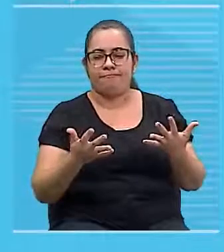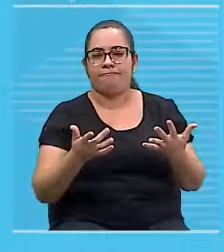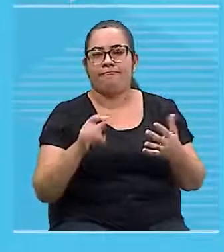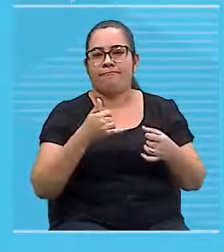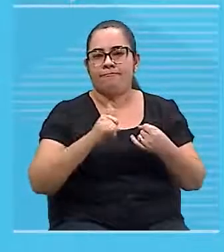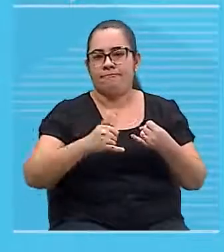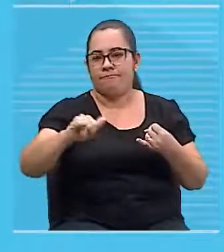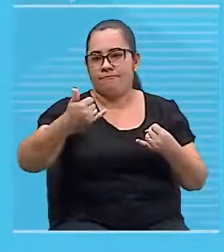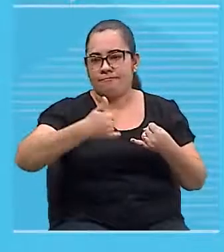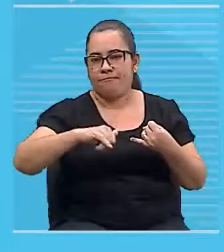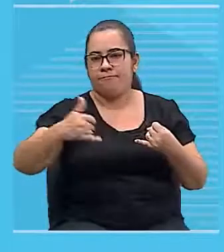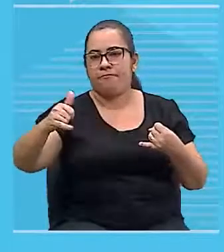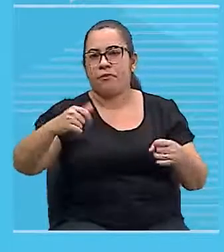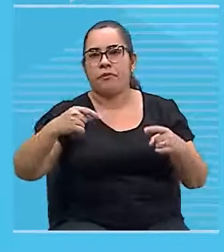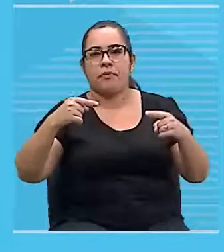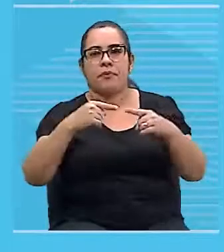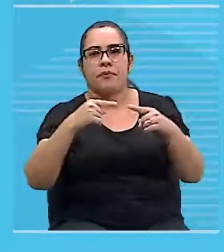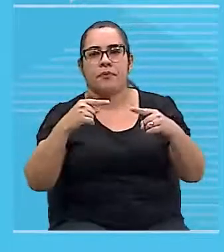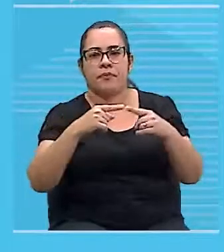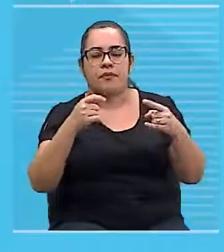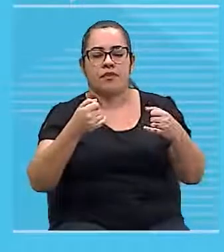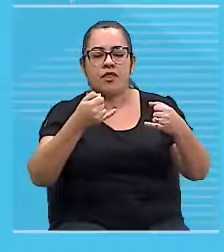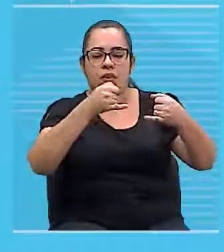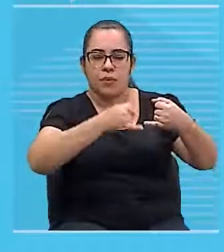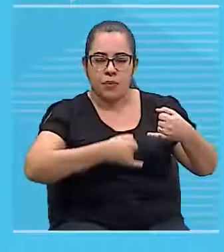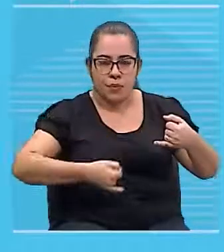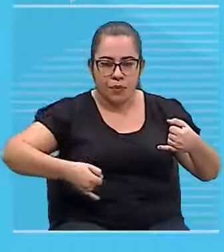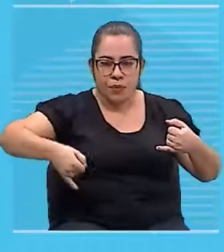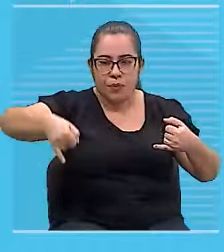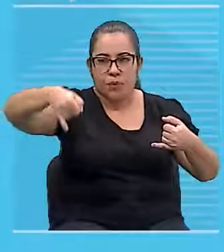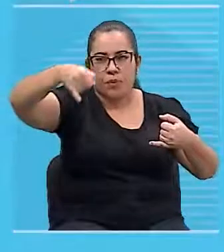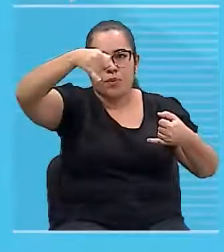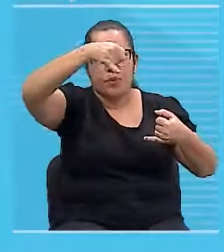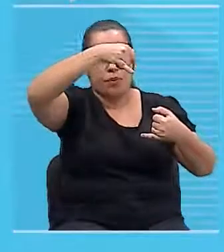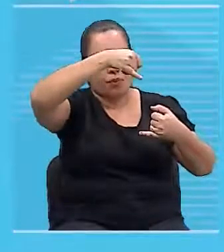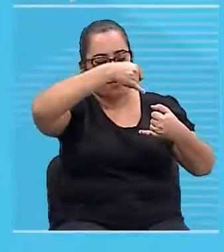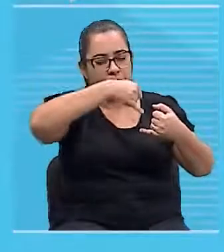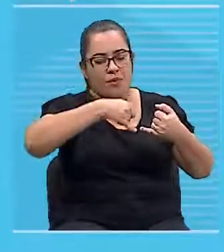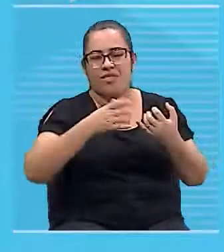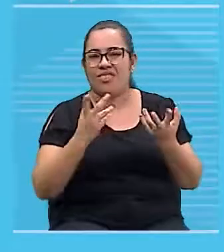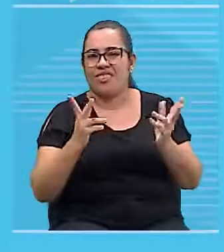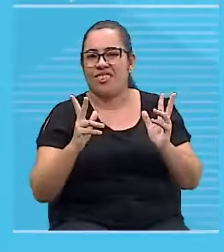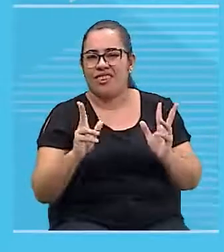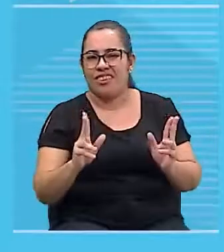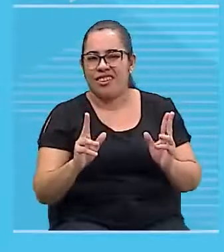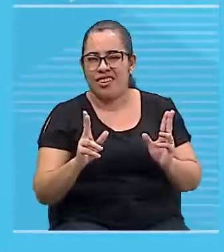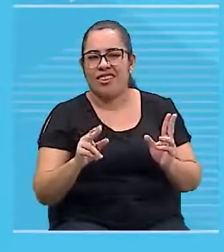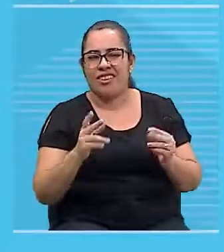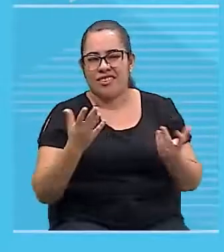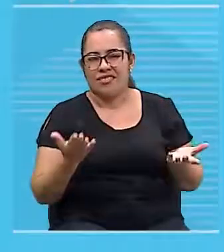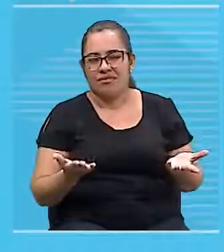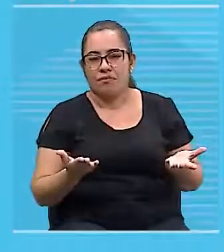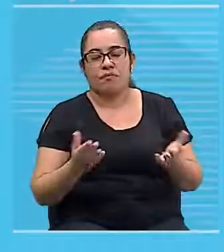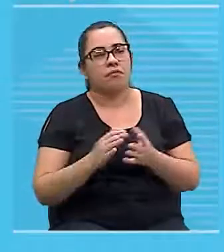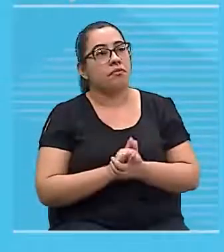formar linhas circulares. Então, voltei lá na primeira imagem. O que eu vou querer que você